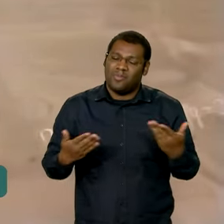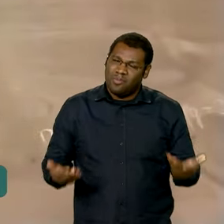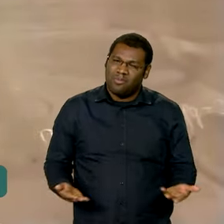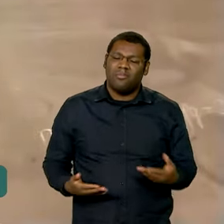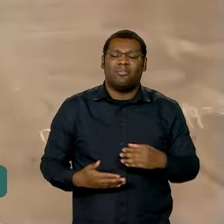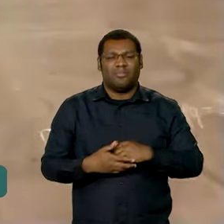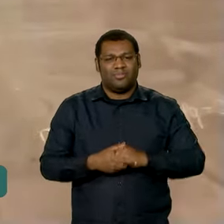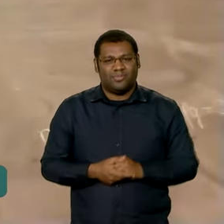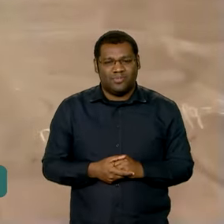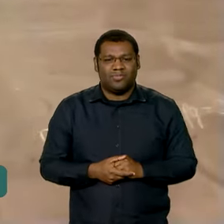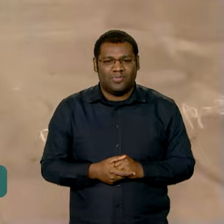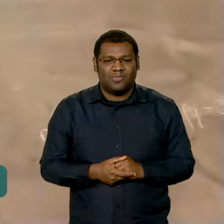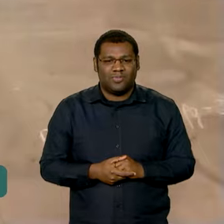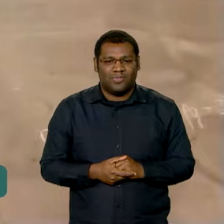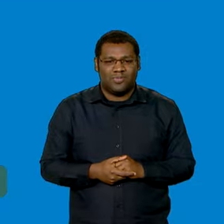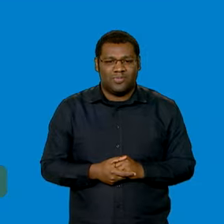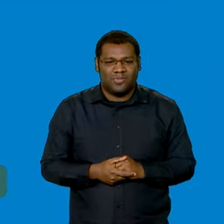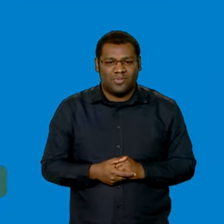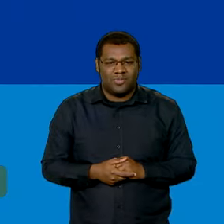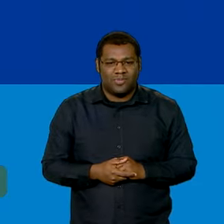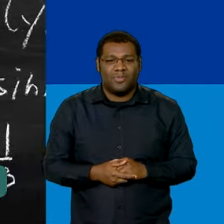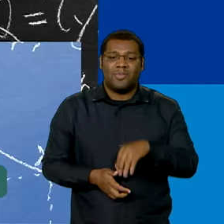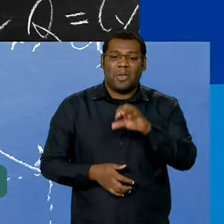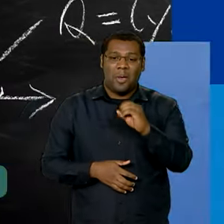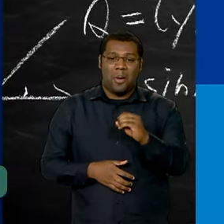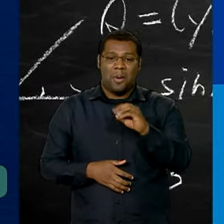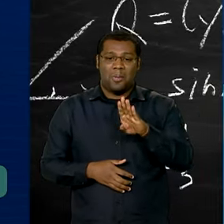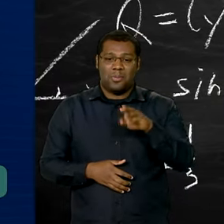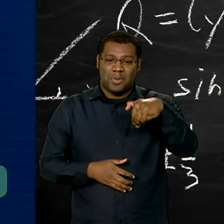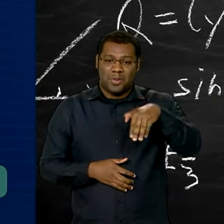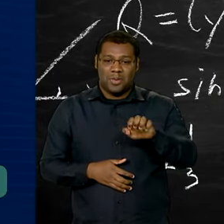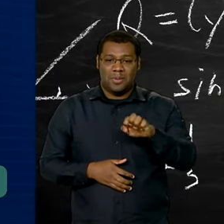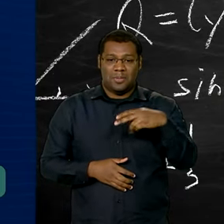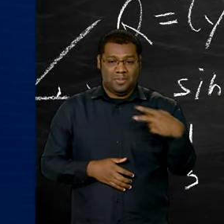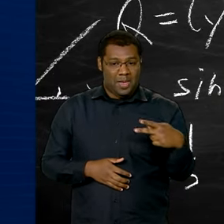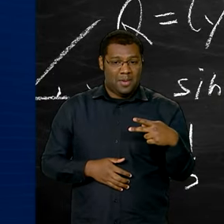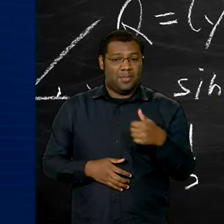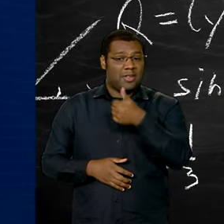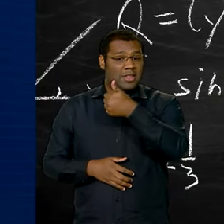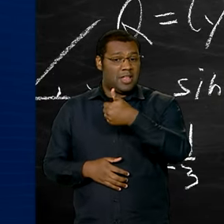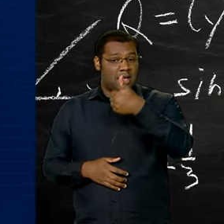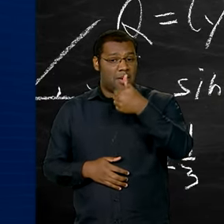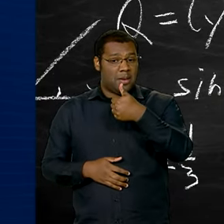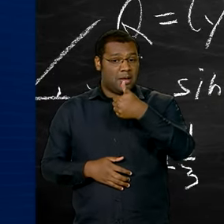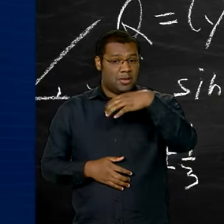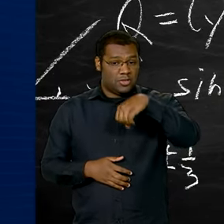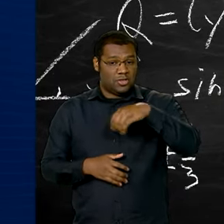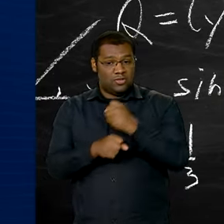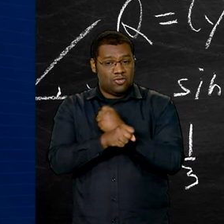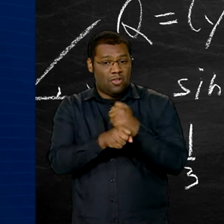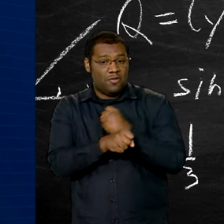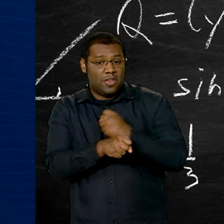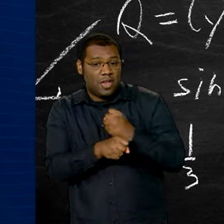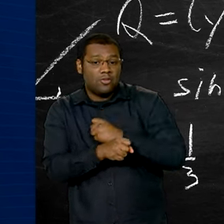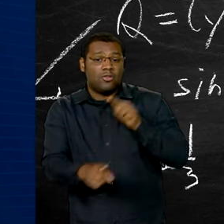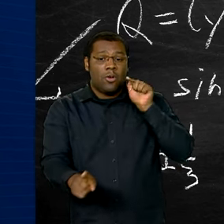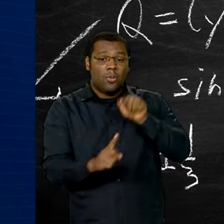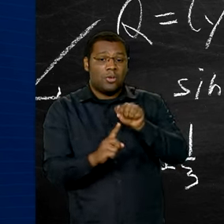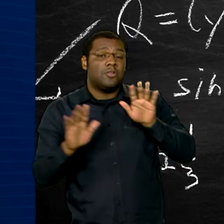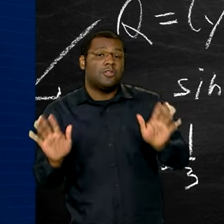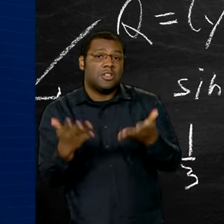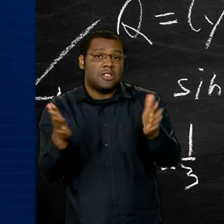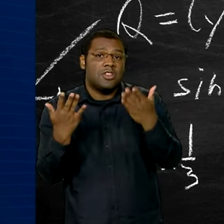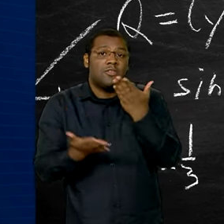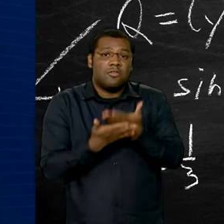propósito mais encaminhado. A OBEMEP foi criada há 19 anos para estimular o estudo da matemática